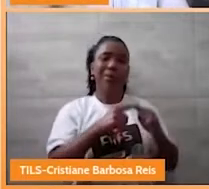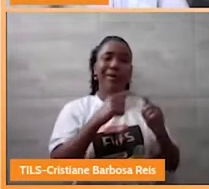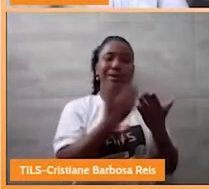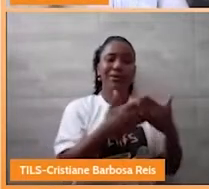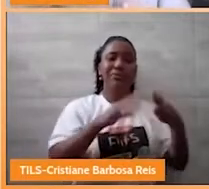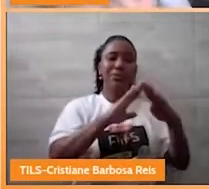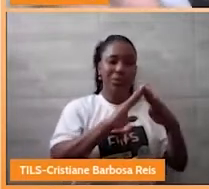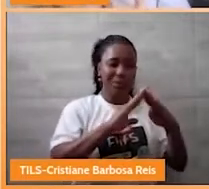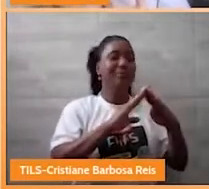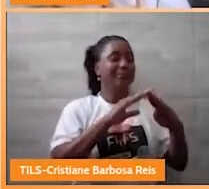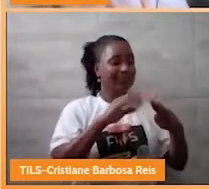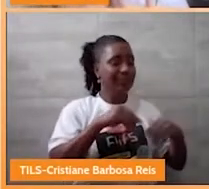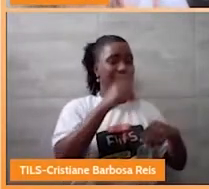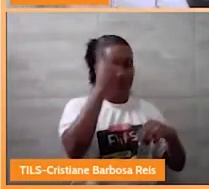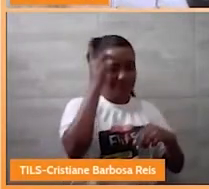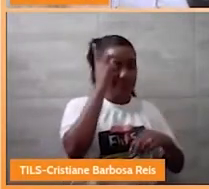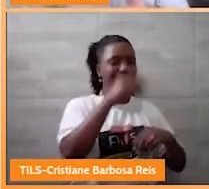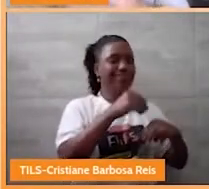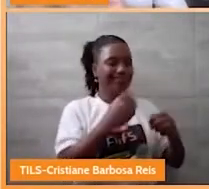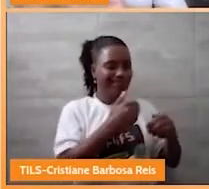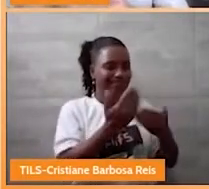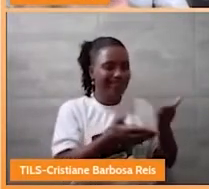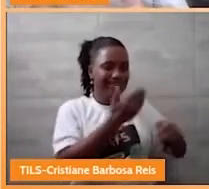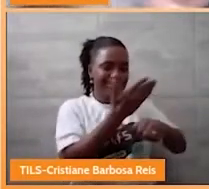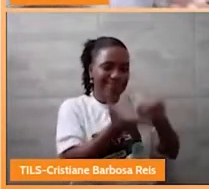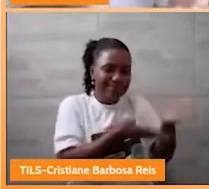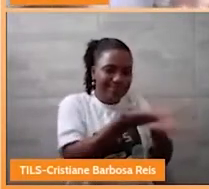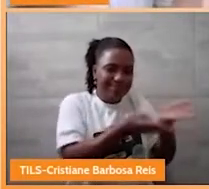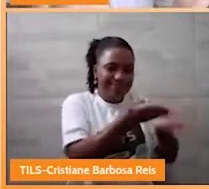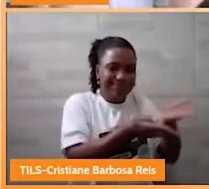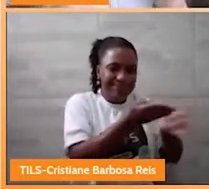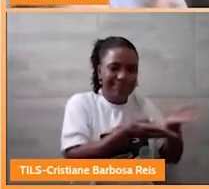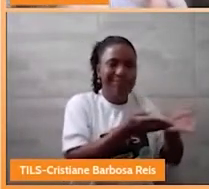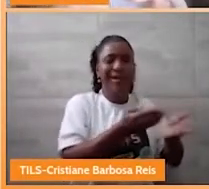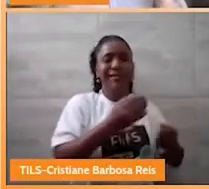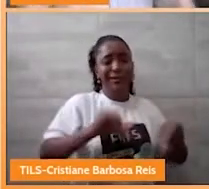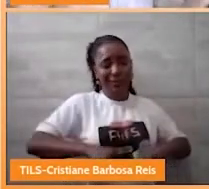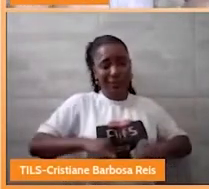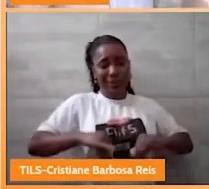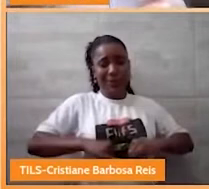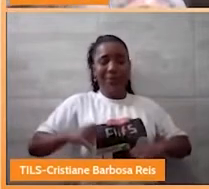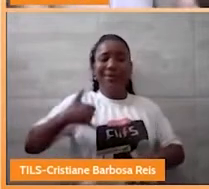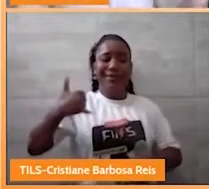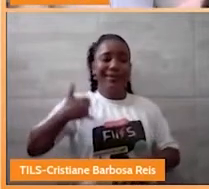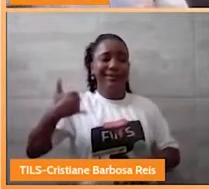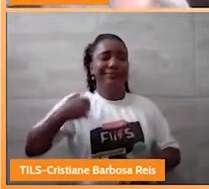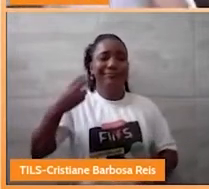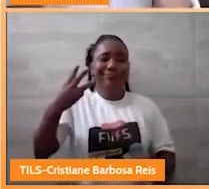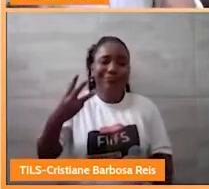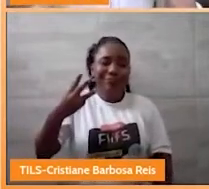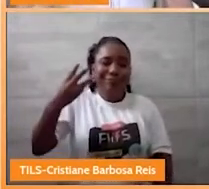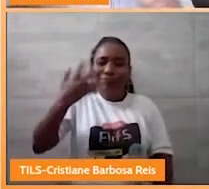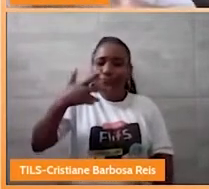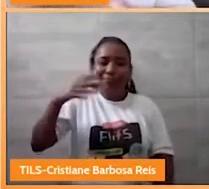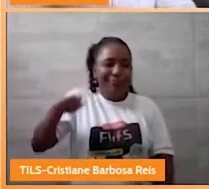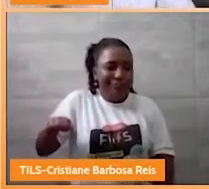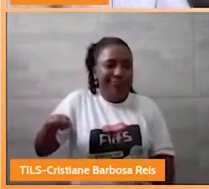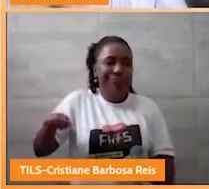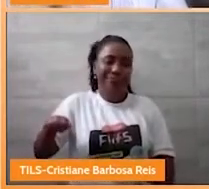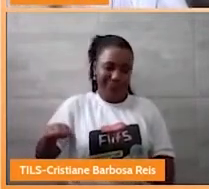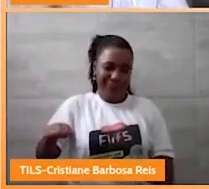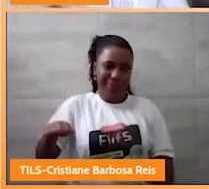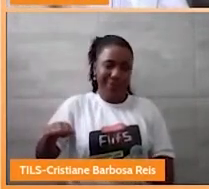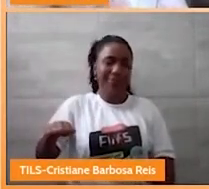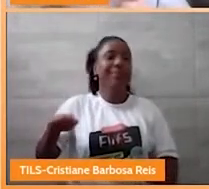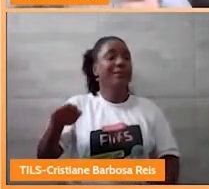em sala de aula. Ela sofria porque era uma criança de seis aninhos. Tendo que usar tampão ao longo do dia inteiro. A semana inteira. Só relaxava no